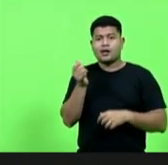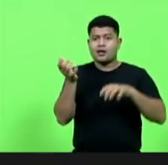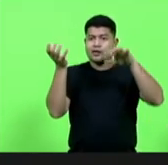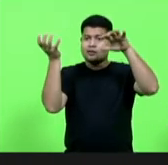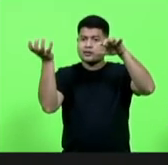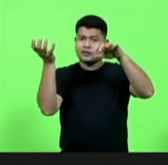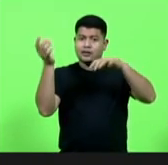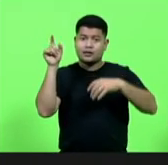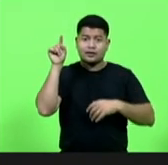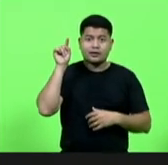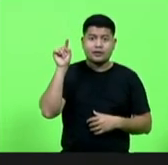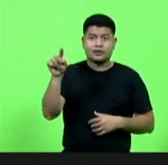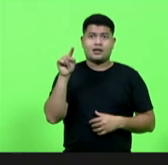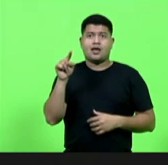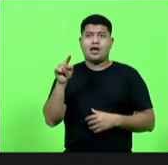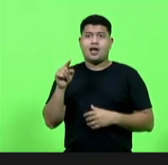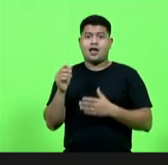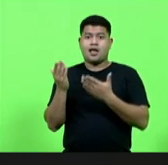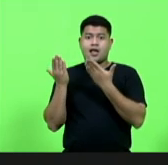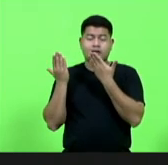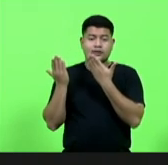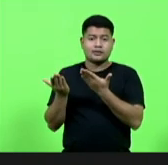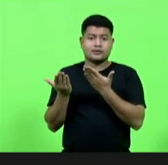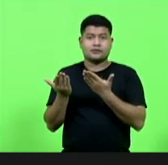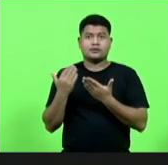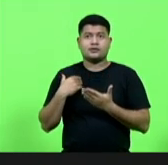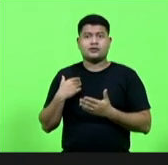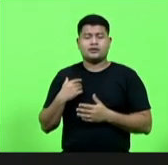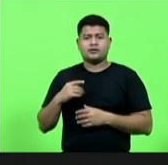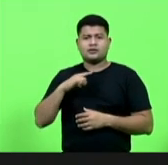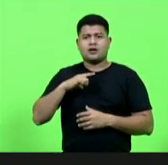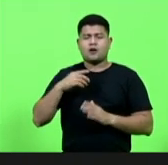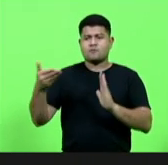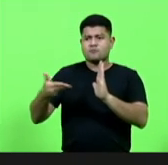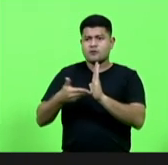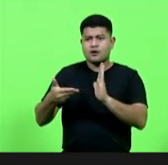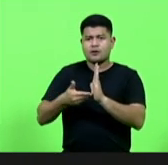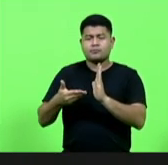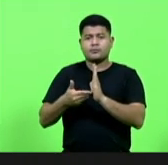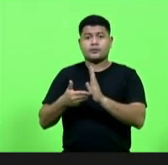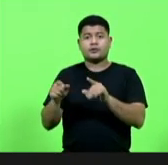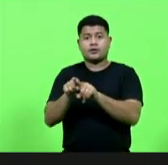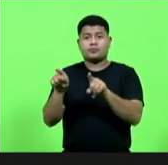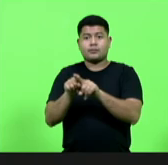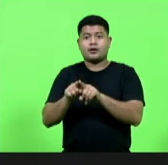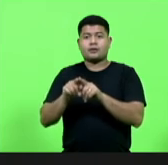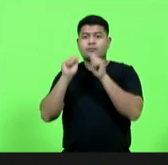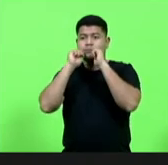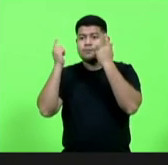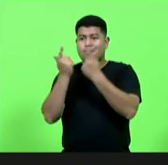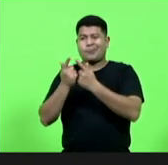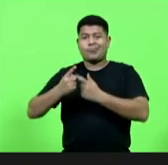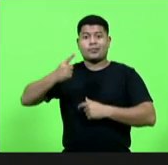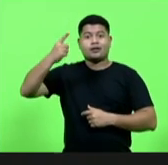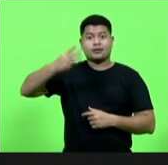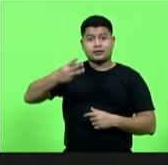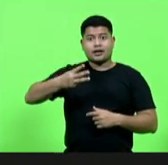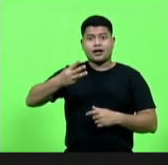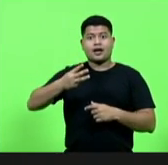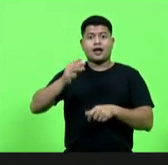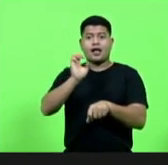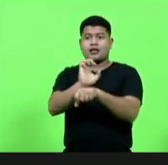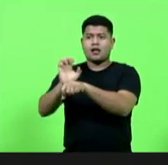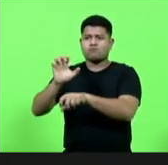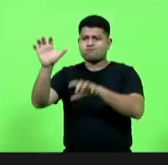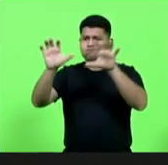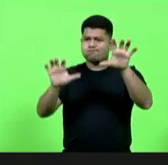de três estados, muitas câmaras de vereadores já têm essa estrutura instalada. Quero dizer a